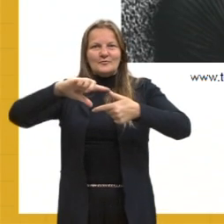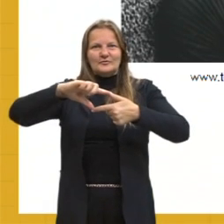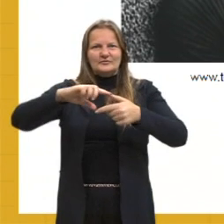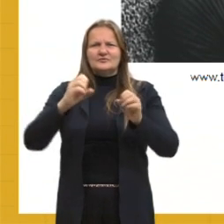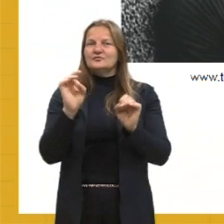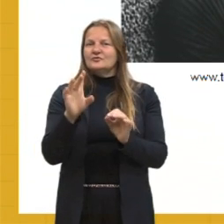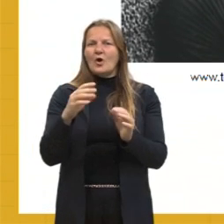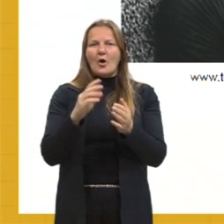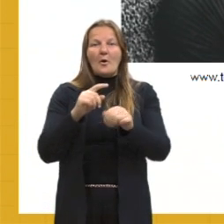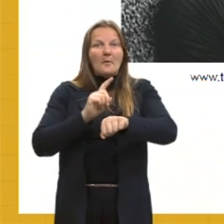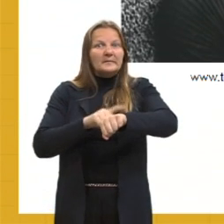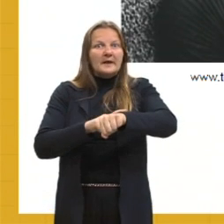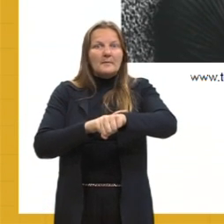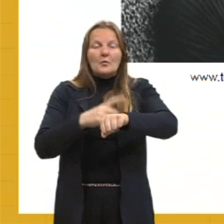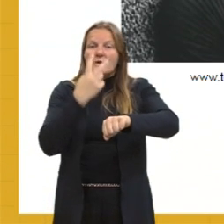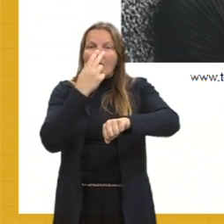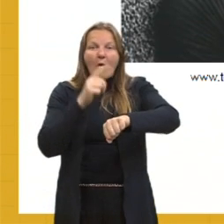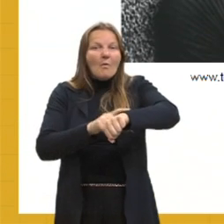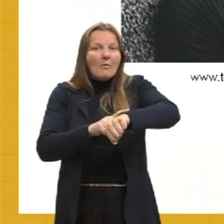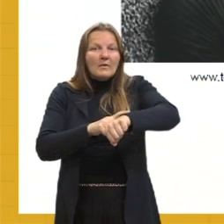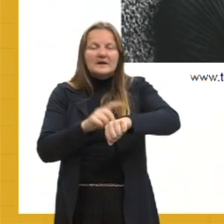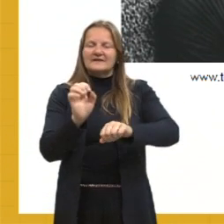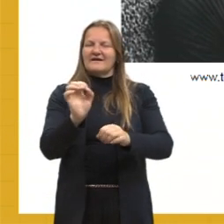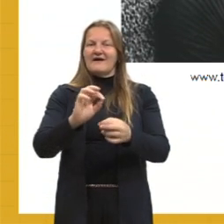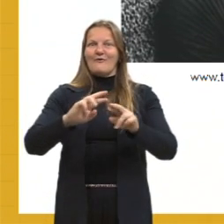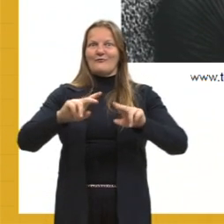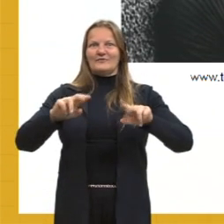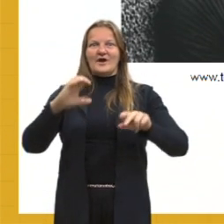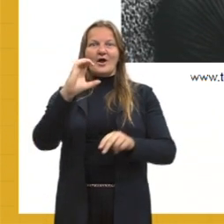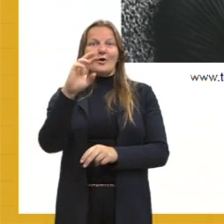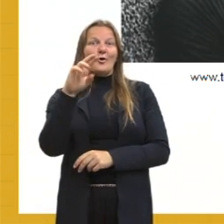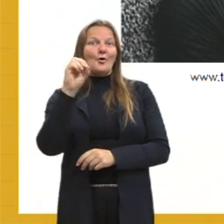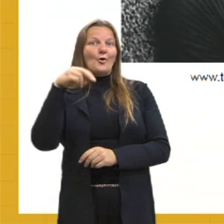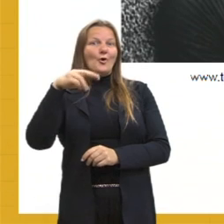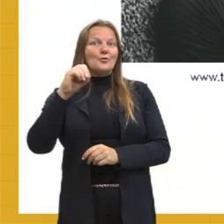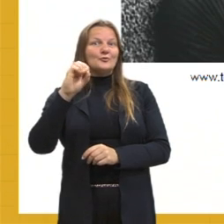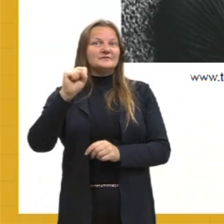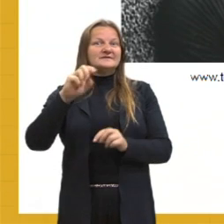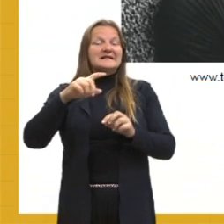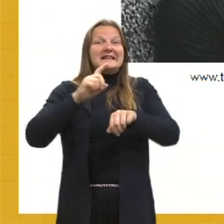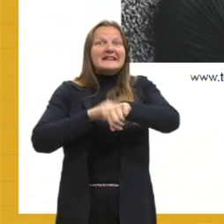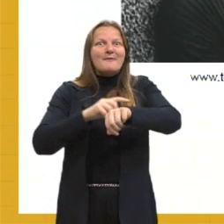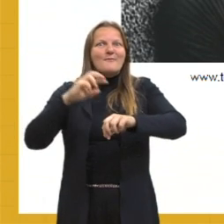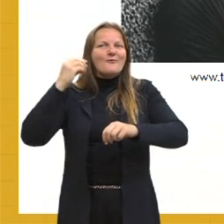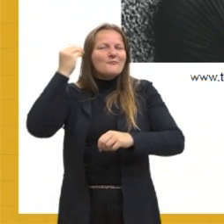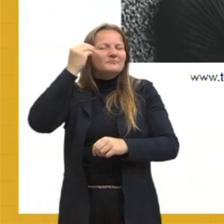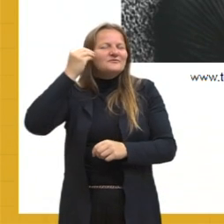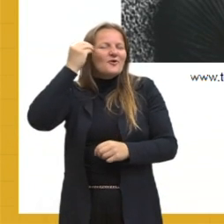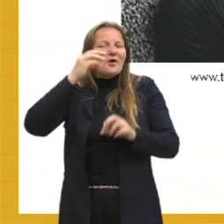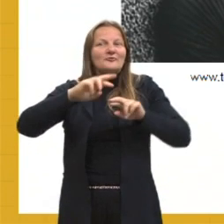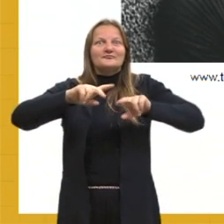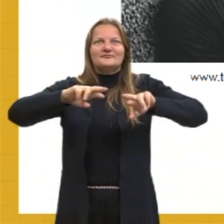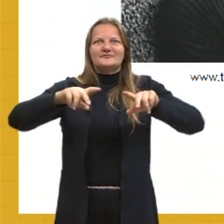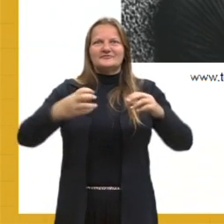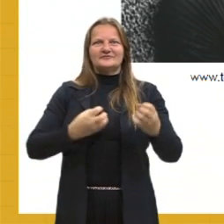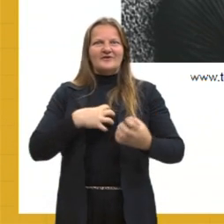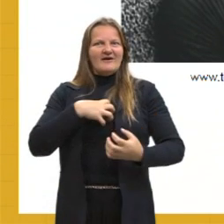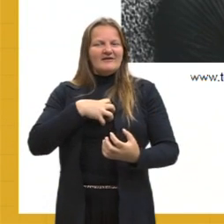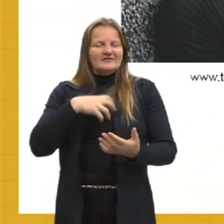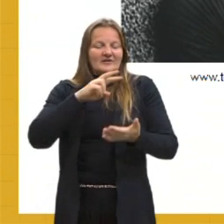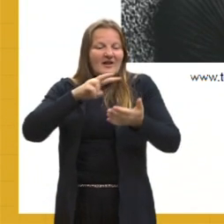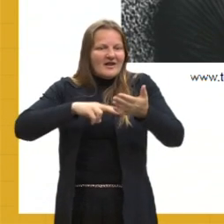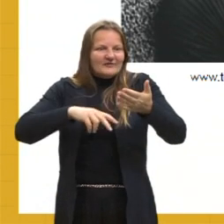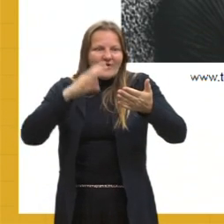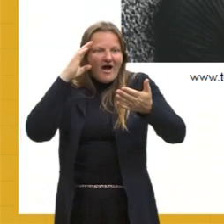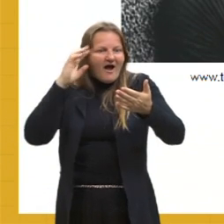fala só em tempo cronológico, né, a literatura começa a ter o tempo psicológico e a gente consegue, ao mesmo tempo que está lendo, sabendo